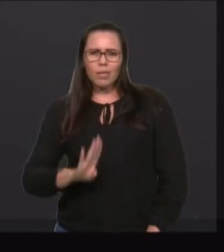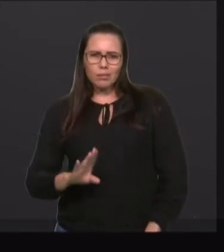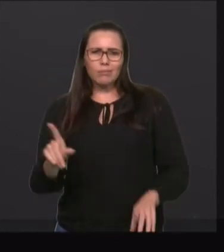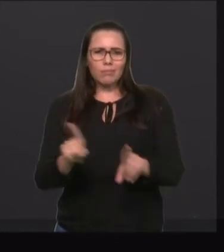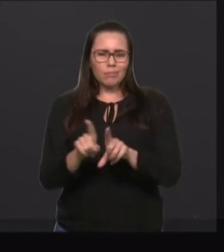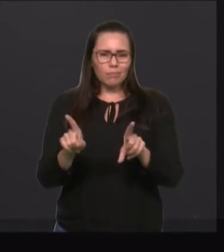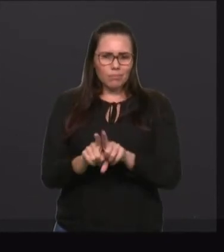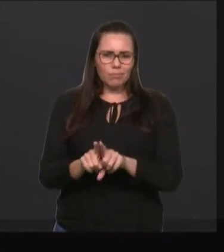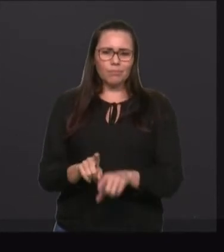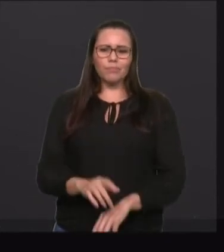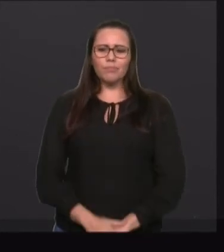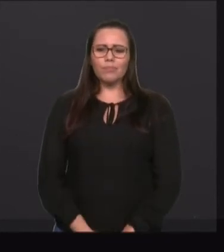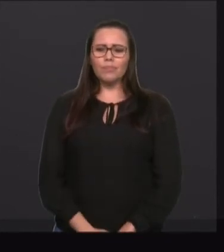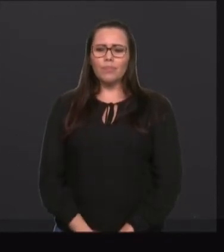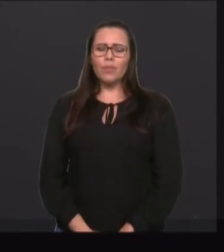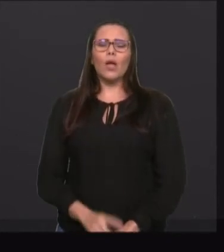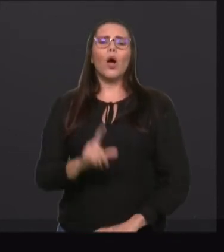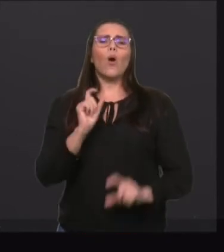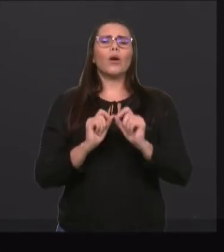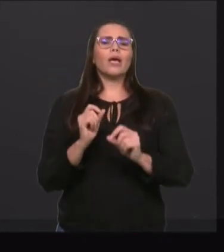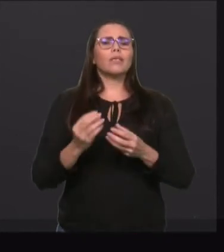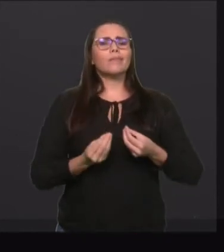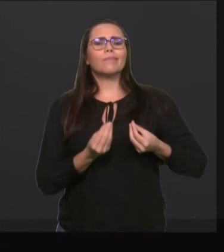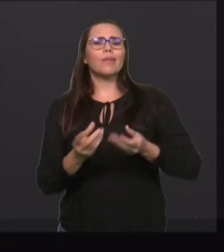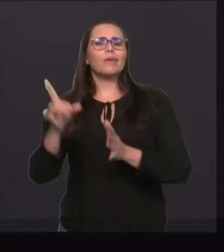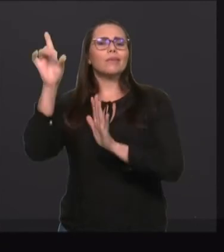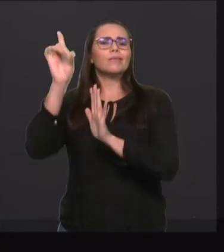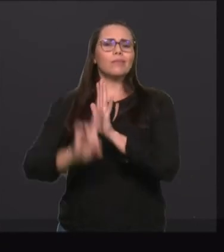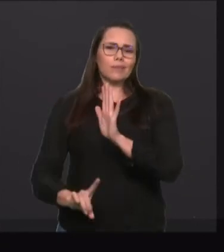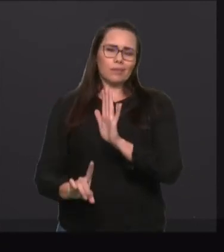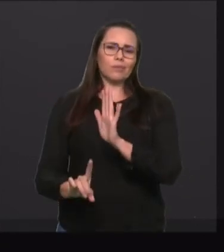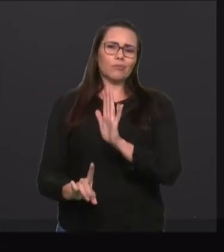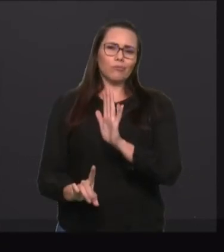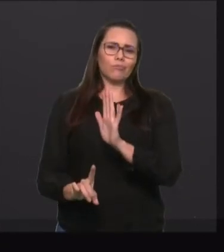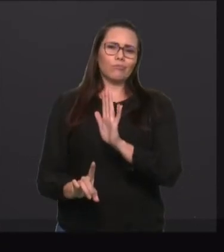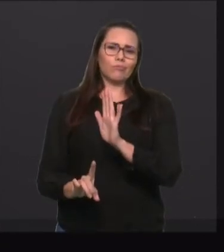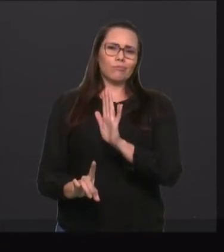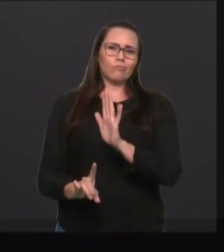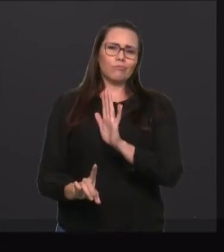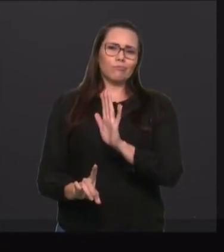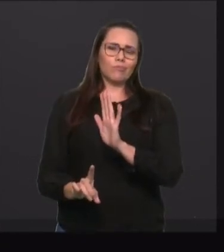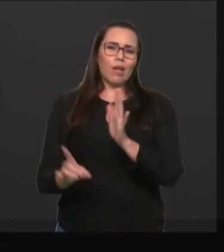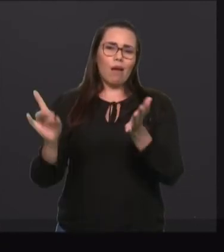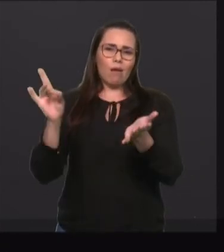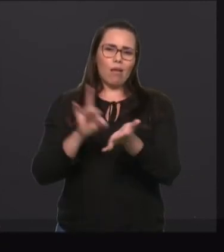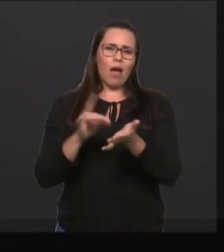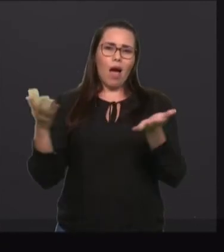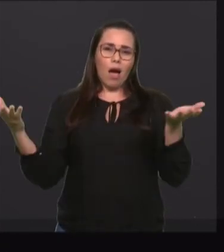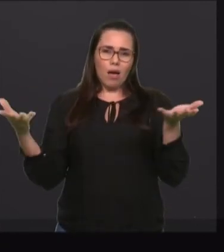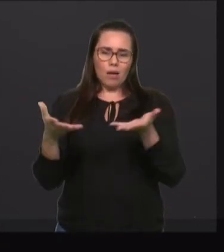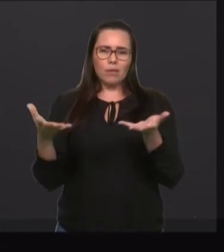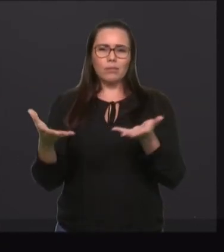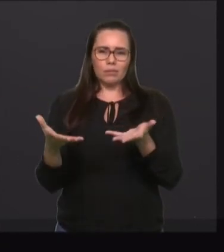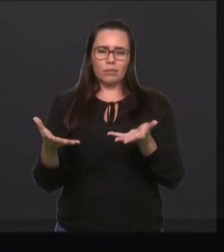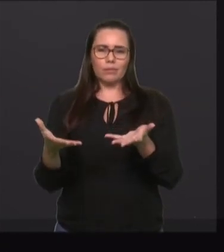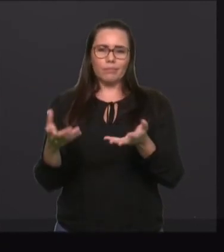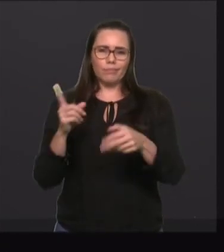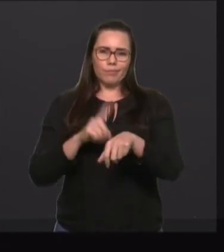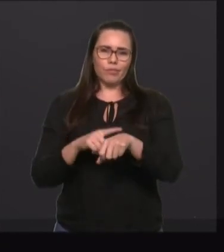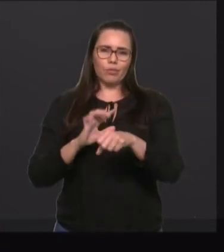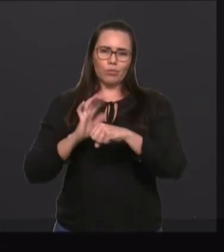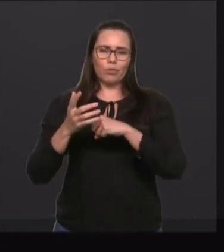garantir que este direito seja consolidado agora. Dessa forma, eu só tenho a agradecer a todos os